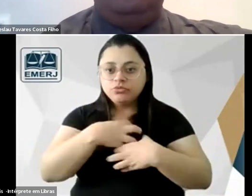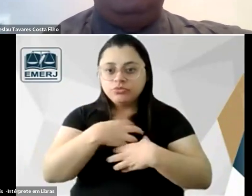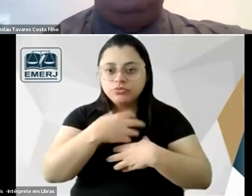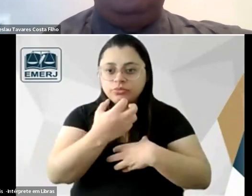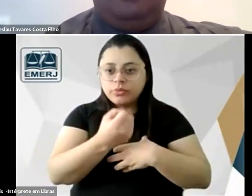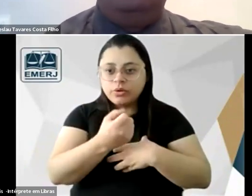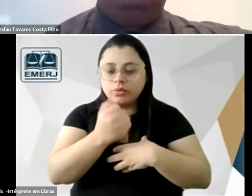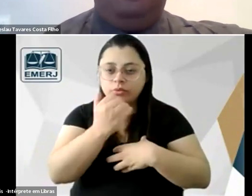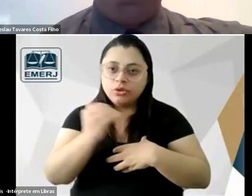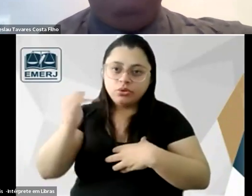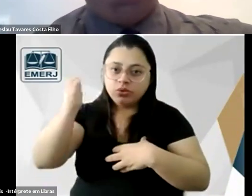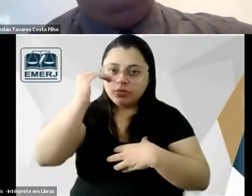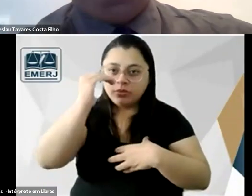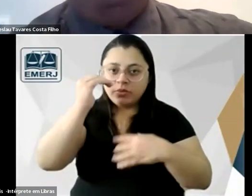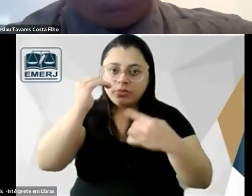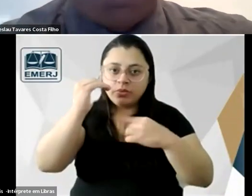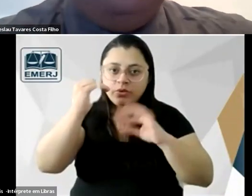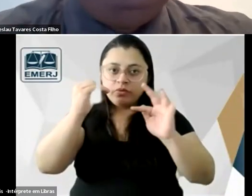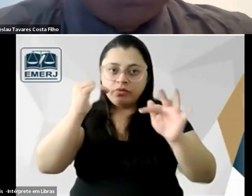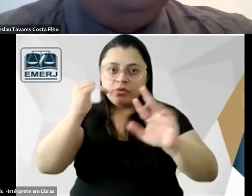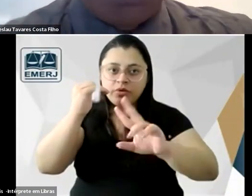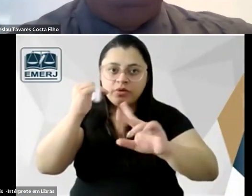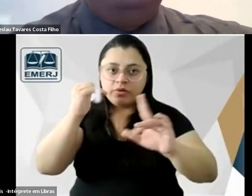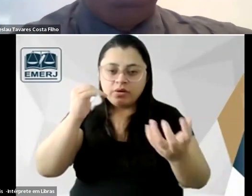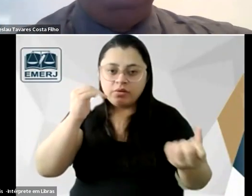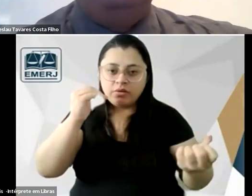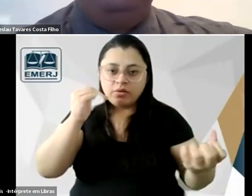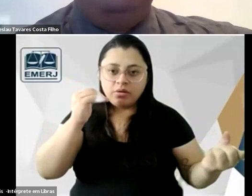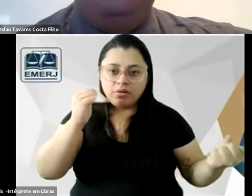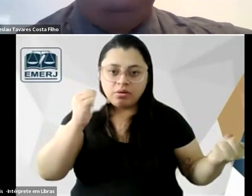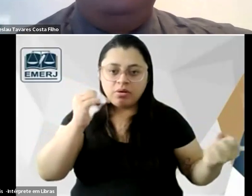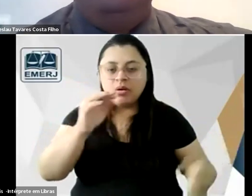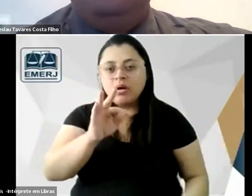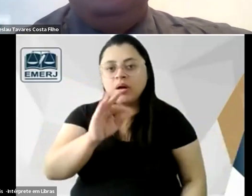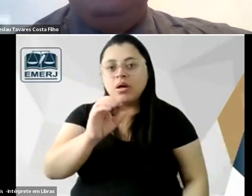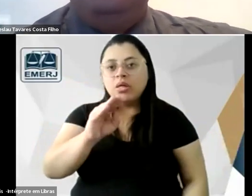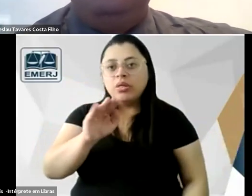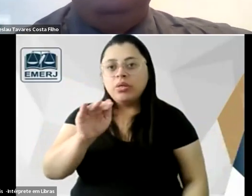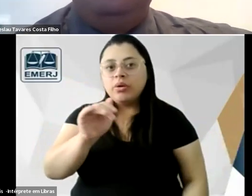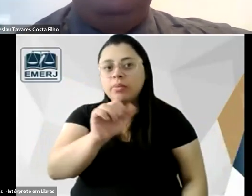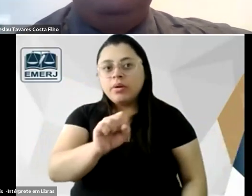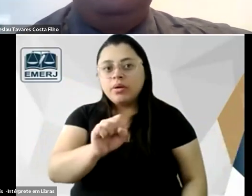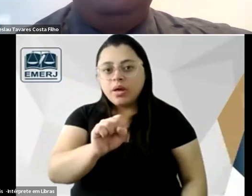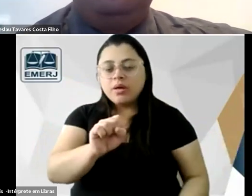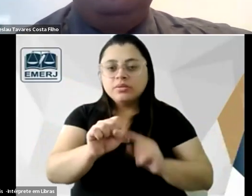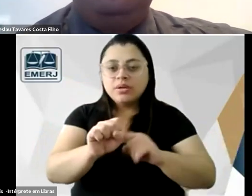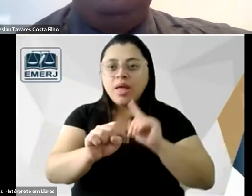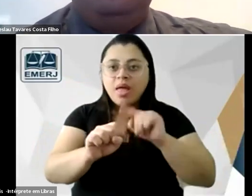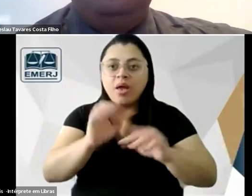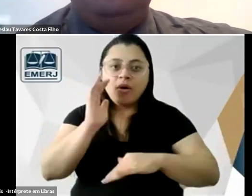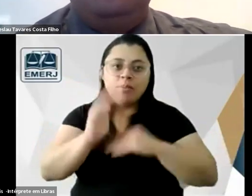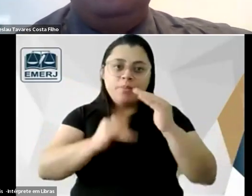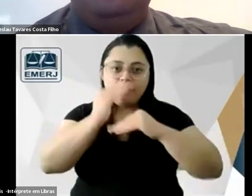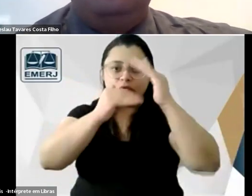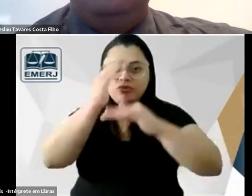tendência vai ser um branqueamento e o Tobias Barreto então já seria uma evolução da espécie superior e mais adaptada aos